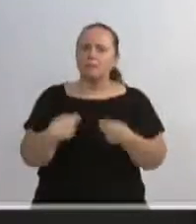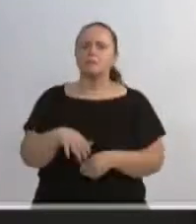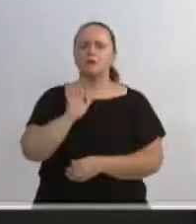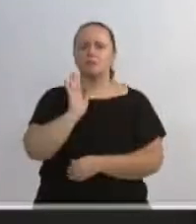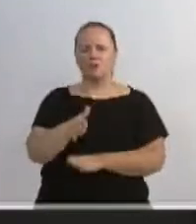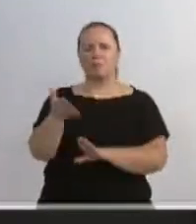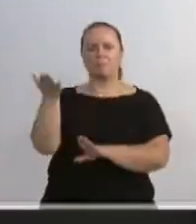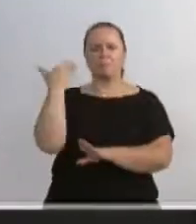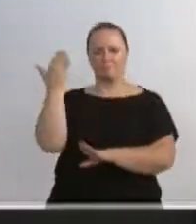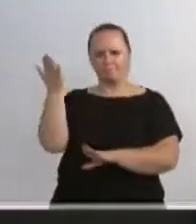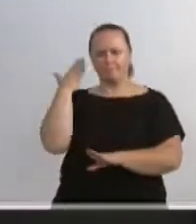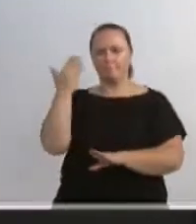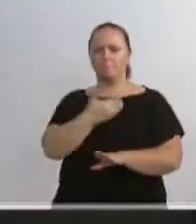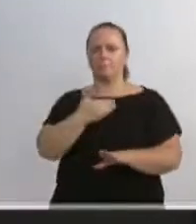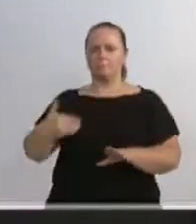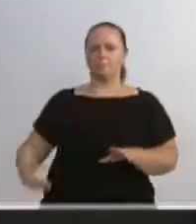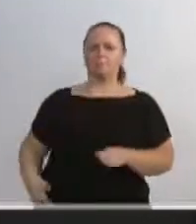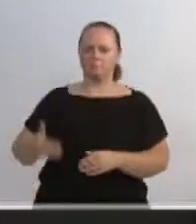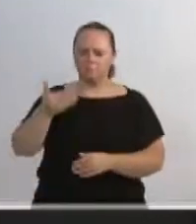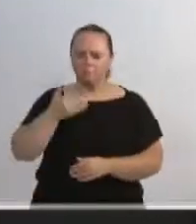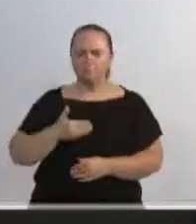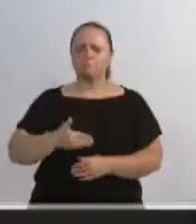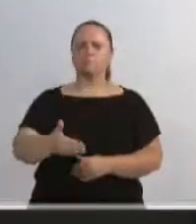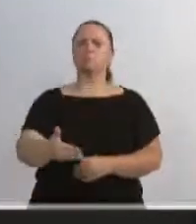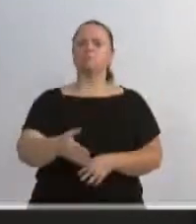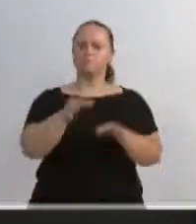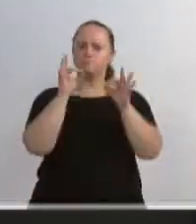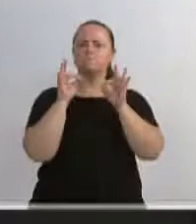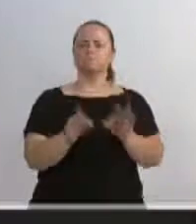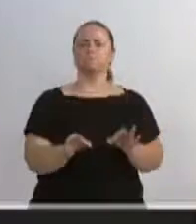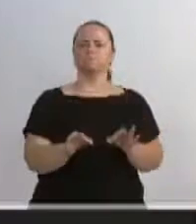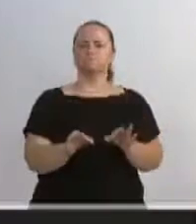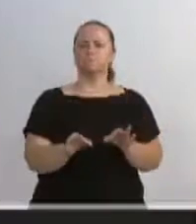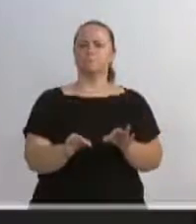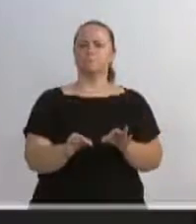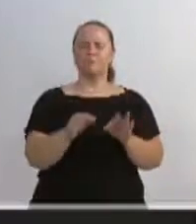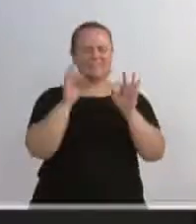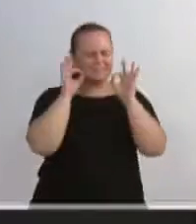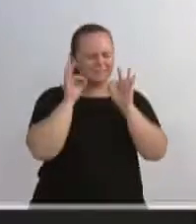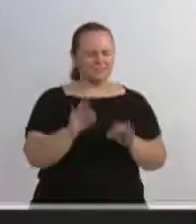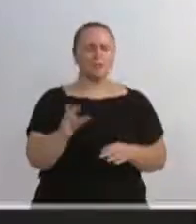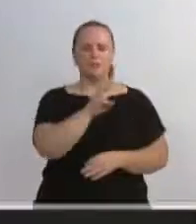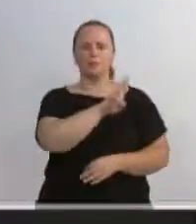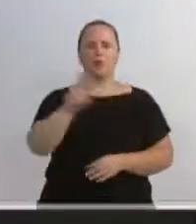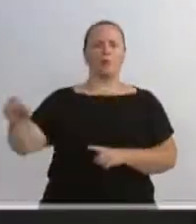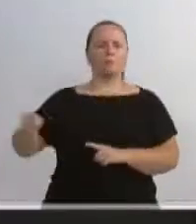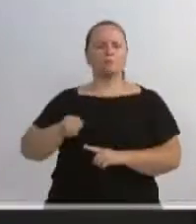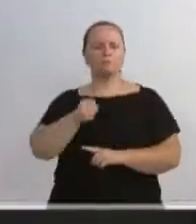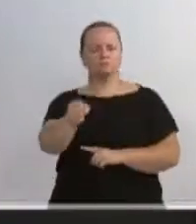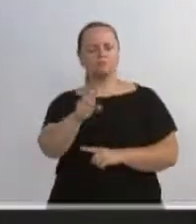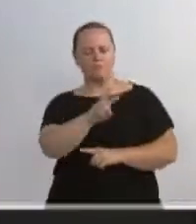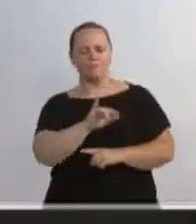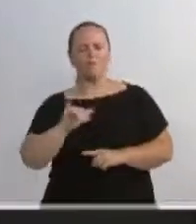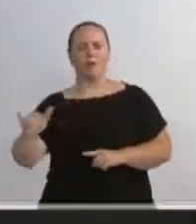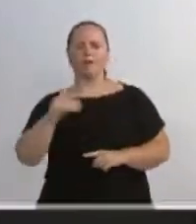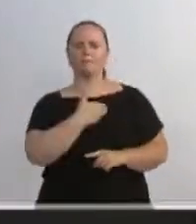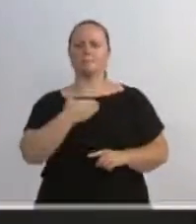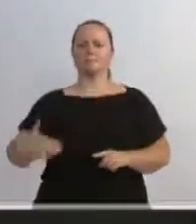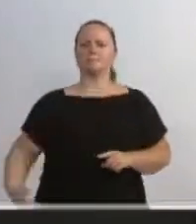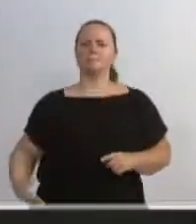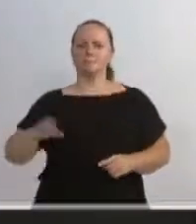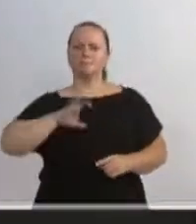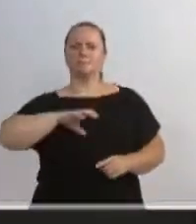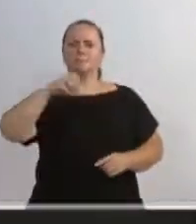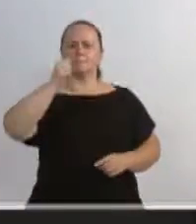Blumenau certamente terá novamente. Daqui sairão grandes expressões, daqui sempre saem grandes expressões políticas, e eu tenho certeza absoluta que o momento